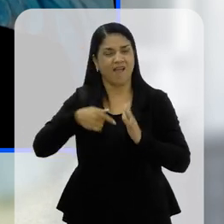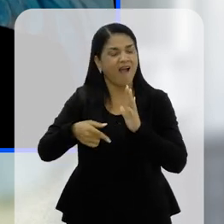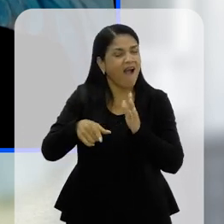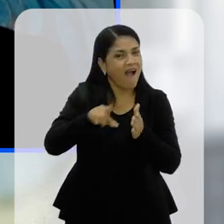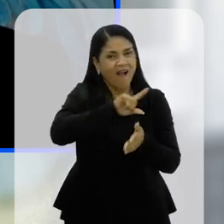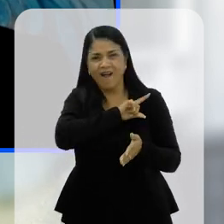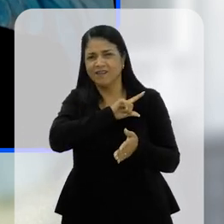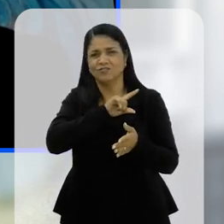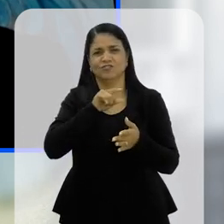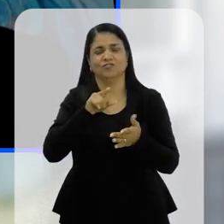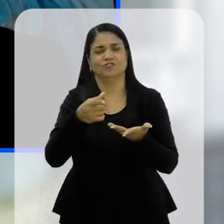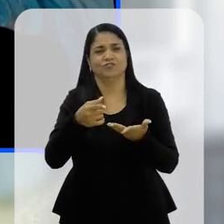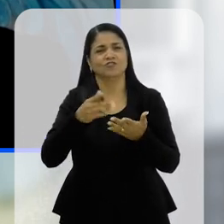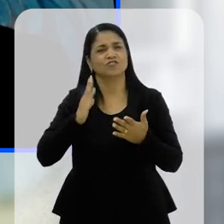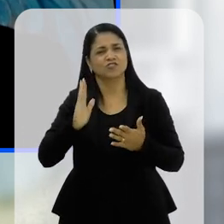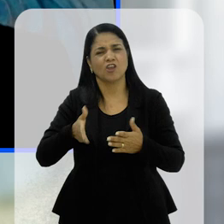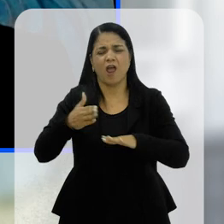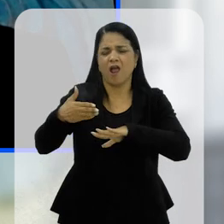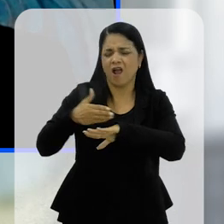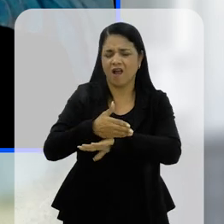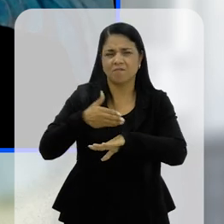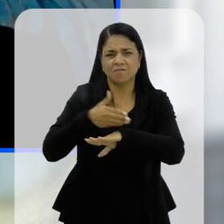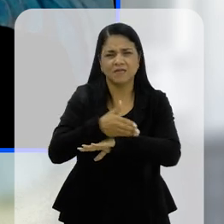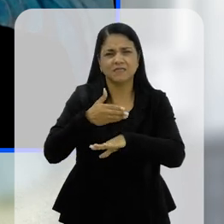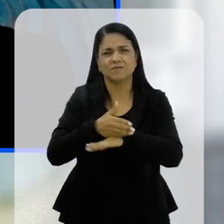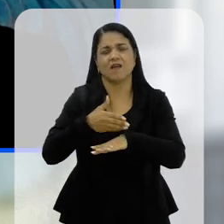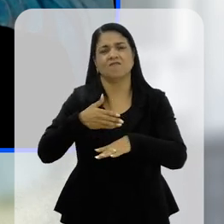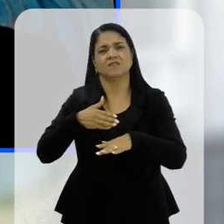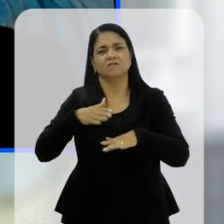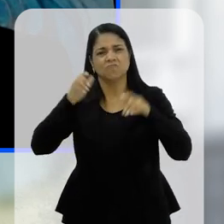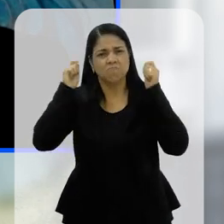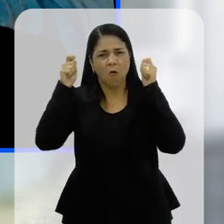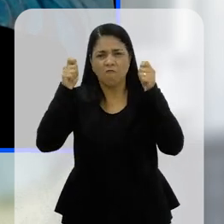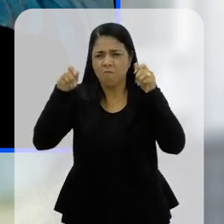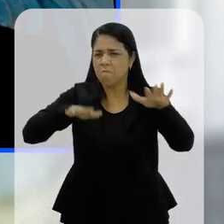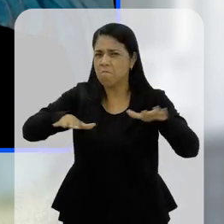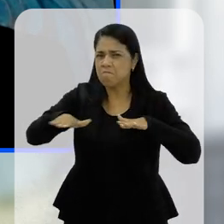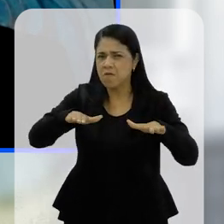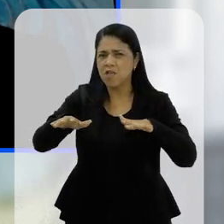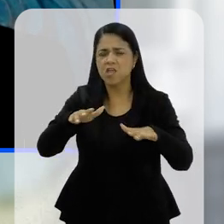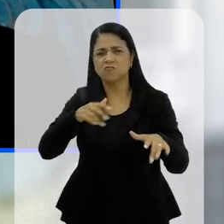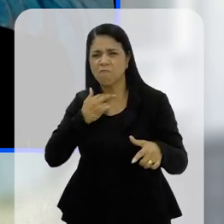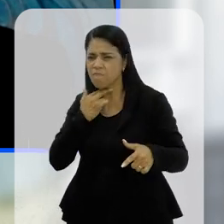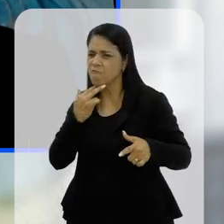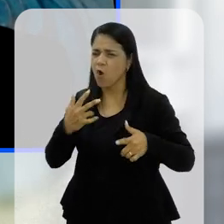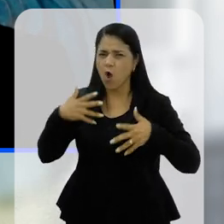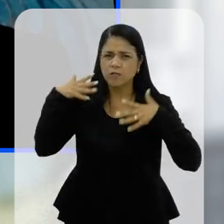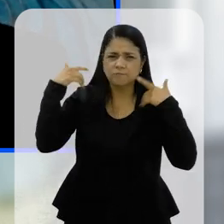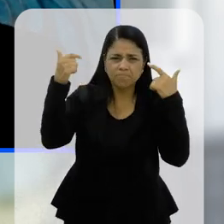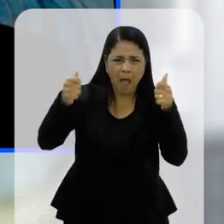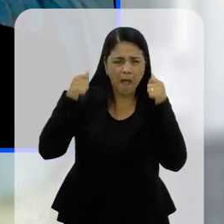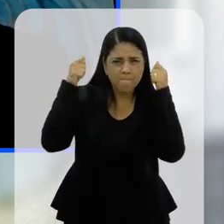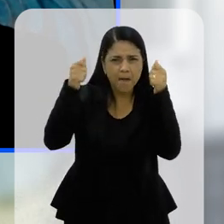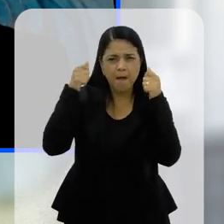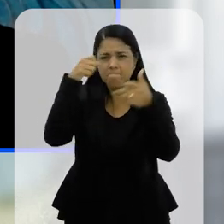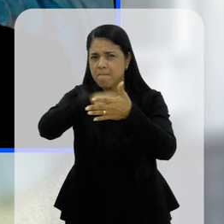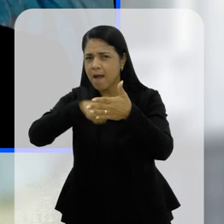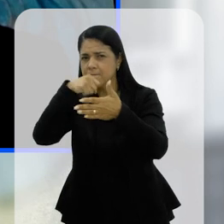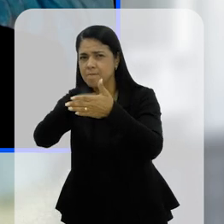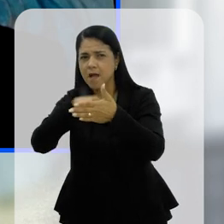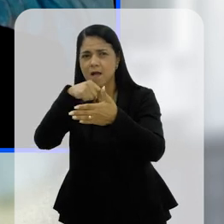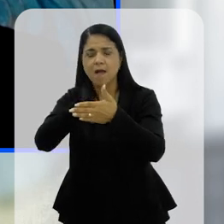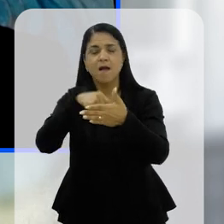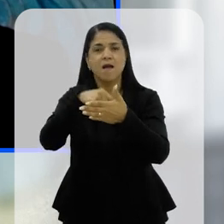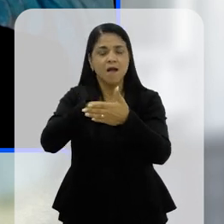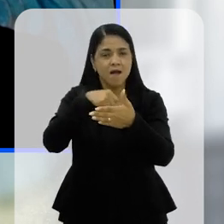legislatura, antes dele ser deputado. Ele participava com a gente lá nas caminhadas, era uma voz ativa, era uma voz